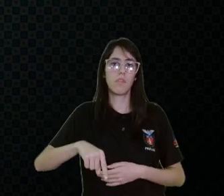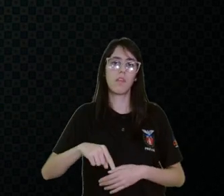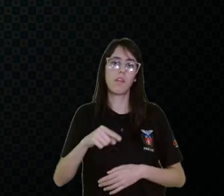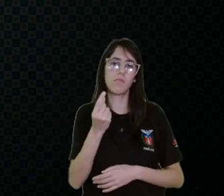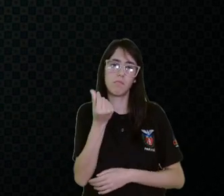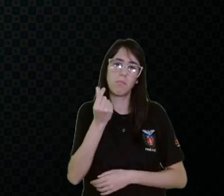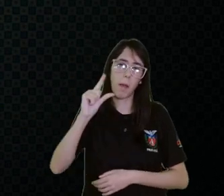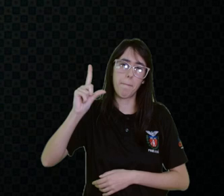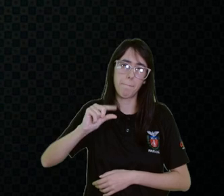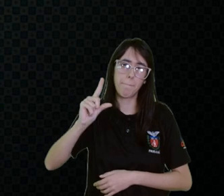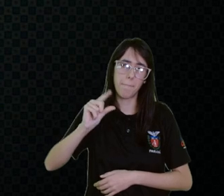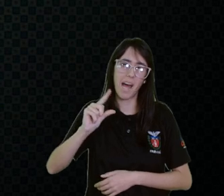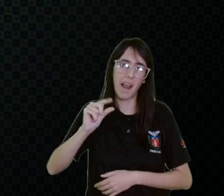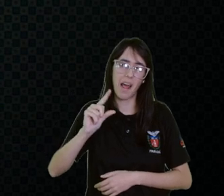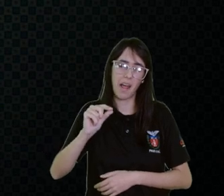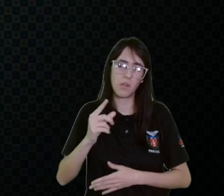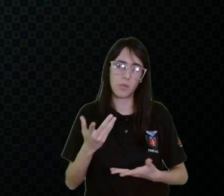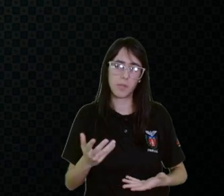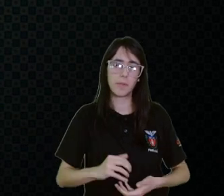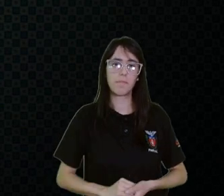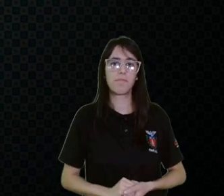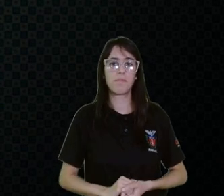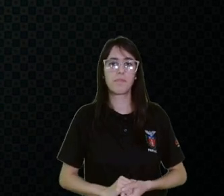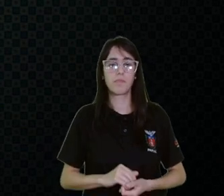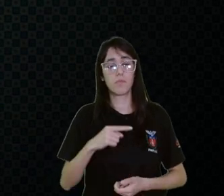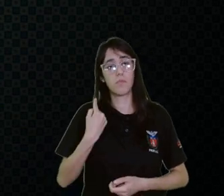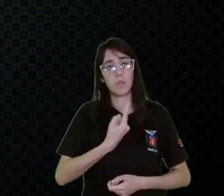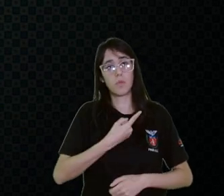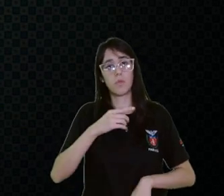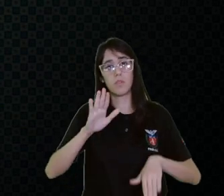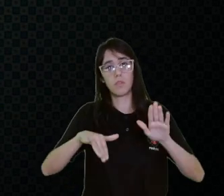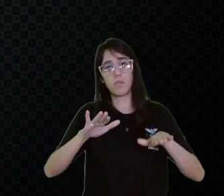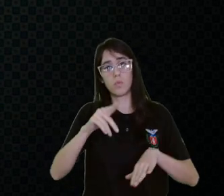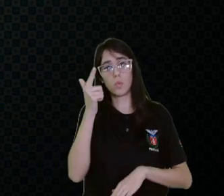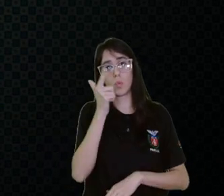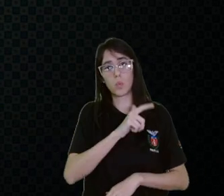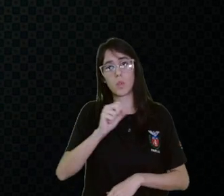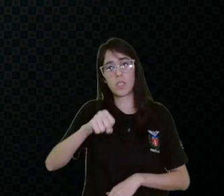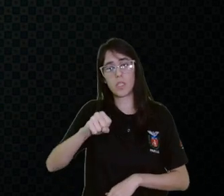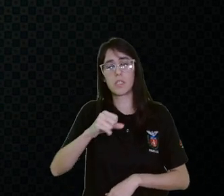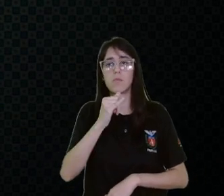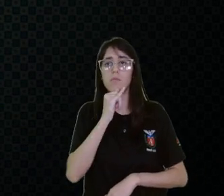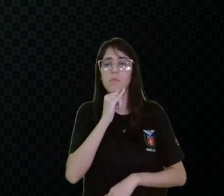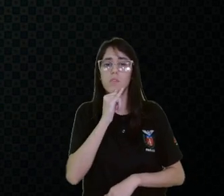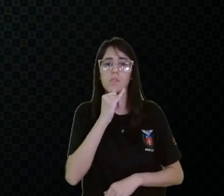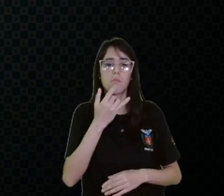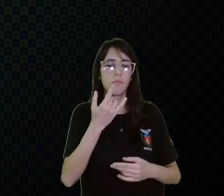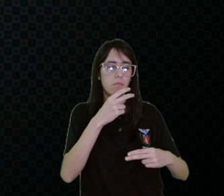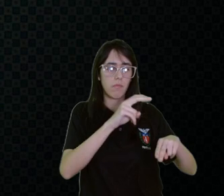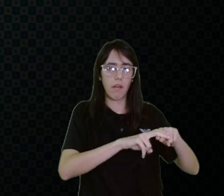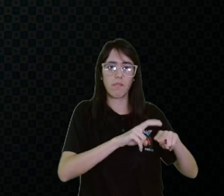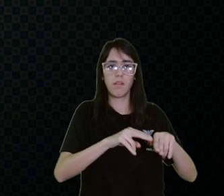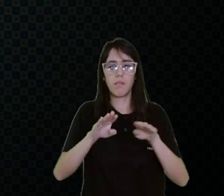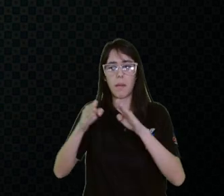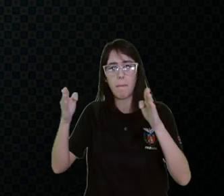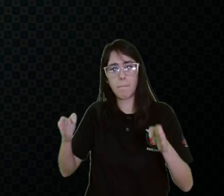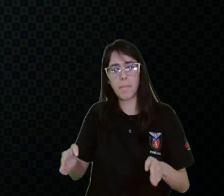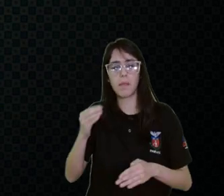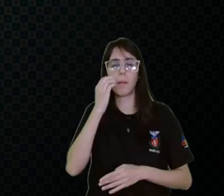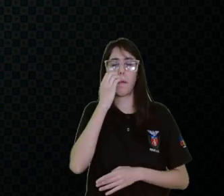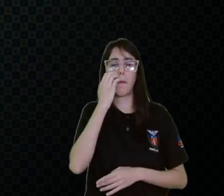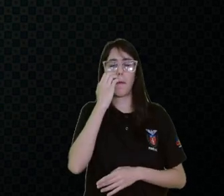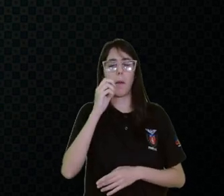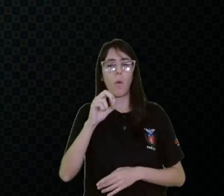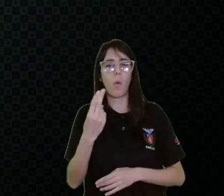baratos, que muitas vezes a gente consegue ter acesso, então mesas, cadeiras, atividade, que